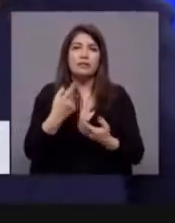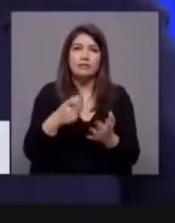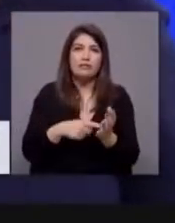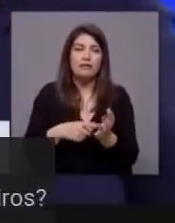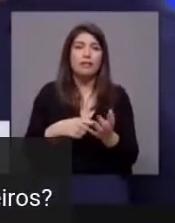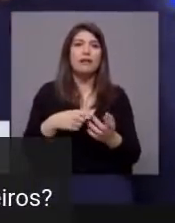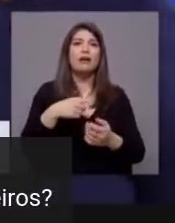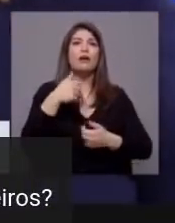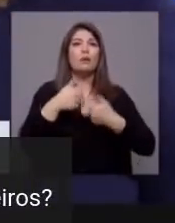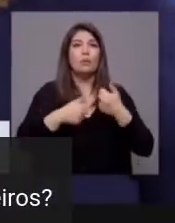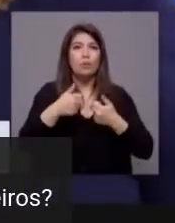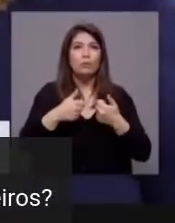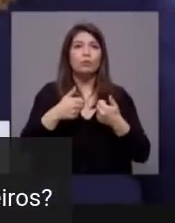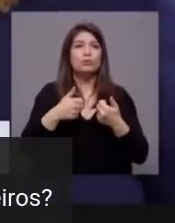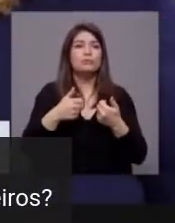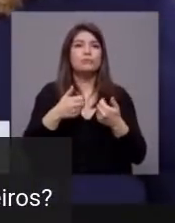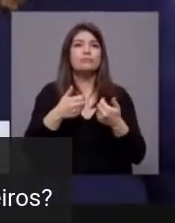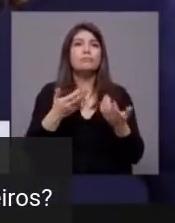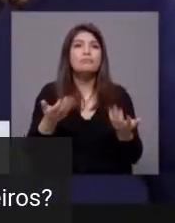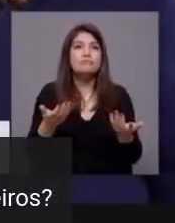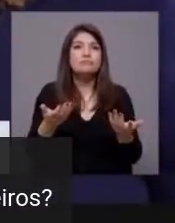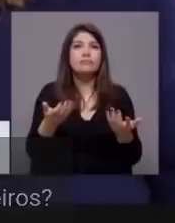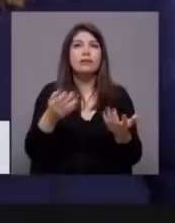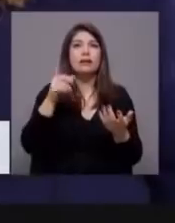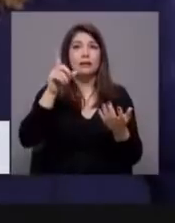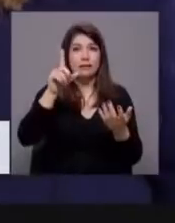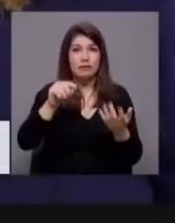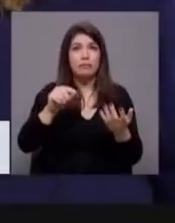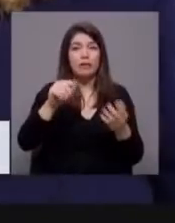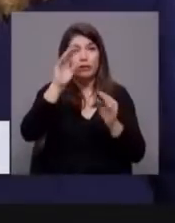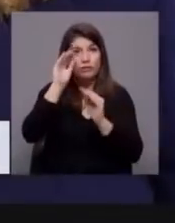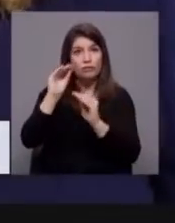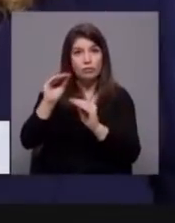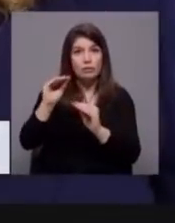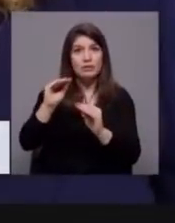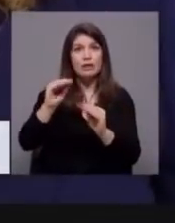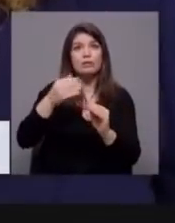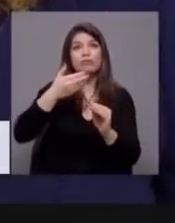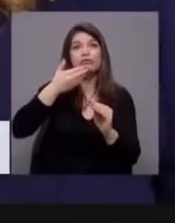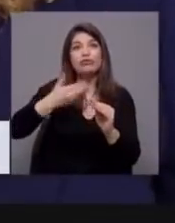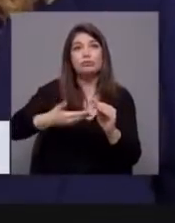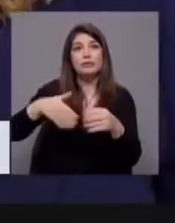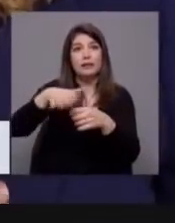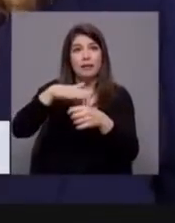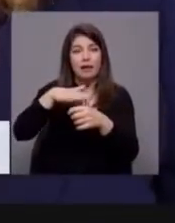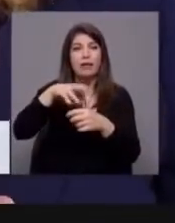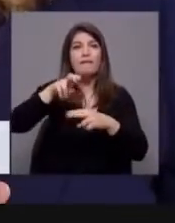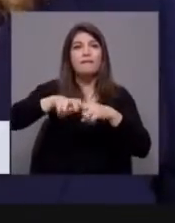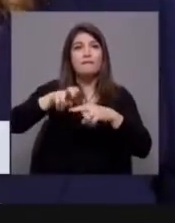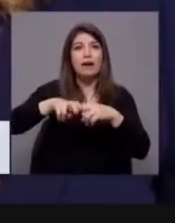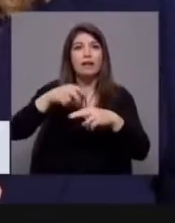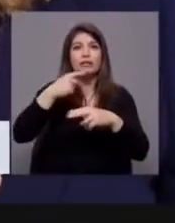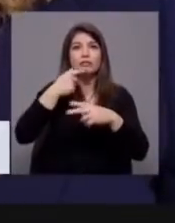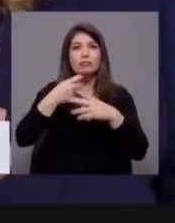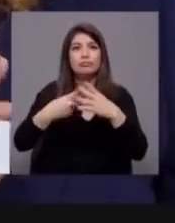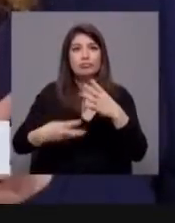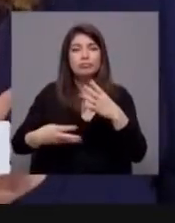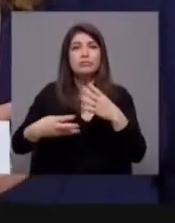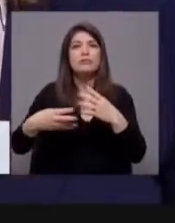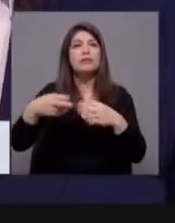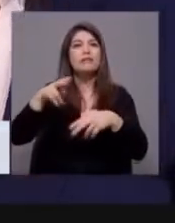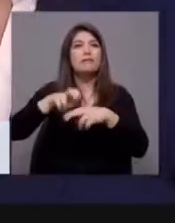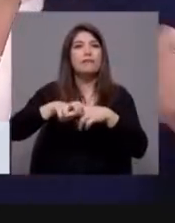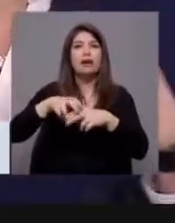meios vazios. E agora, até para formar especialistas, houve dezenas de vagas que ficaram por preencher de pessoas que não o